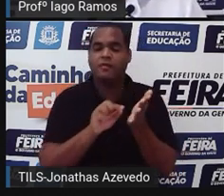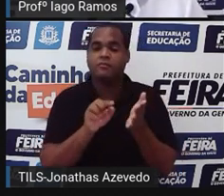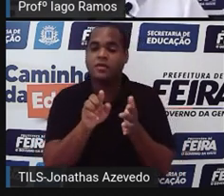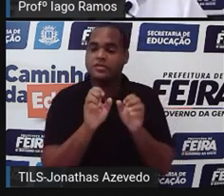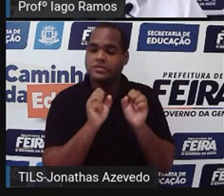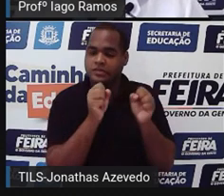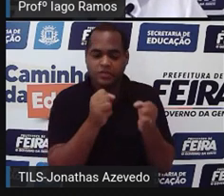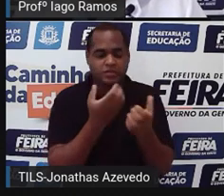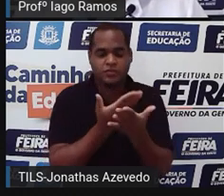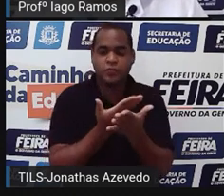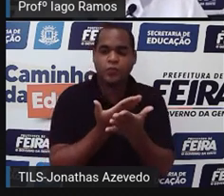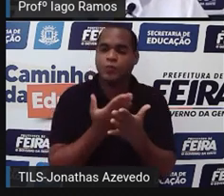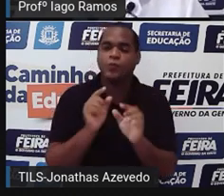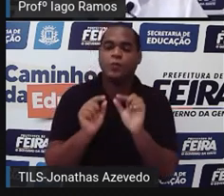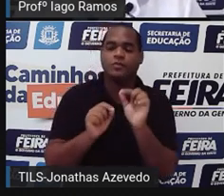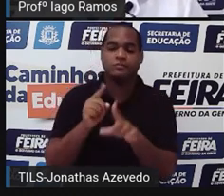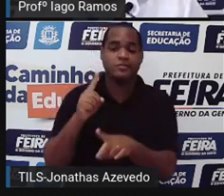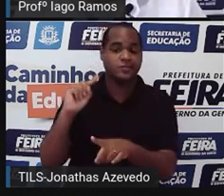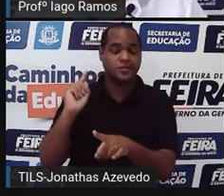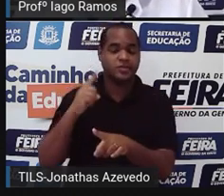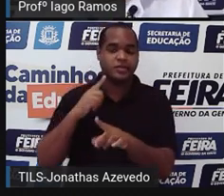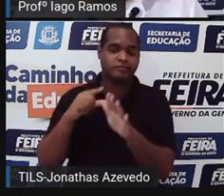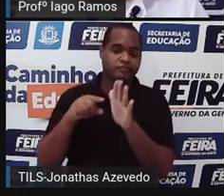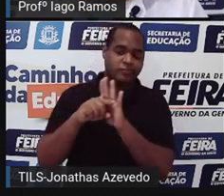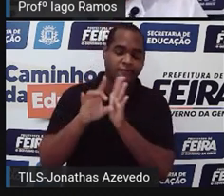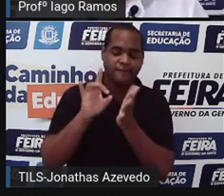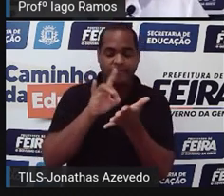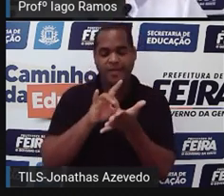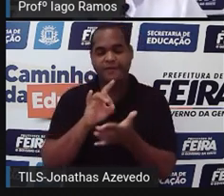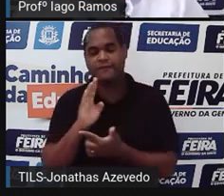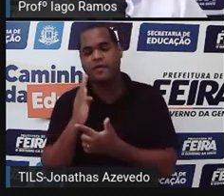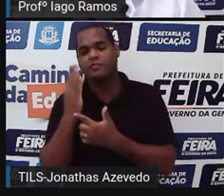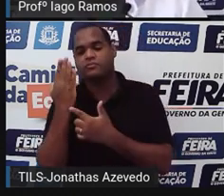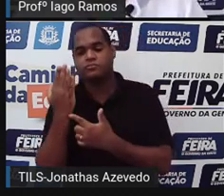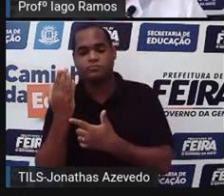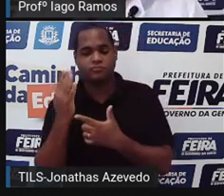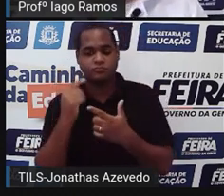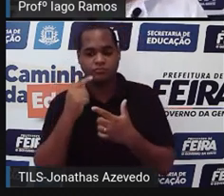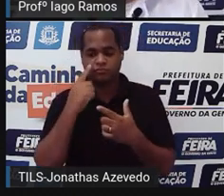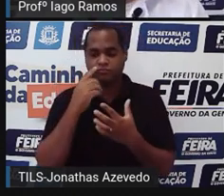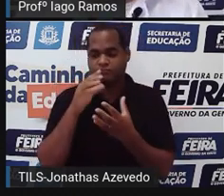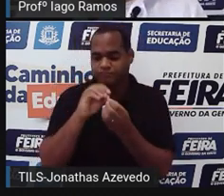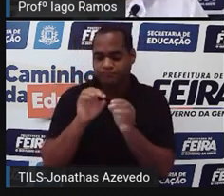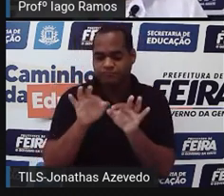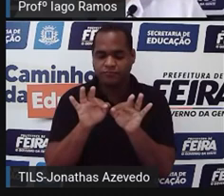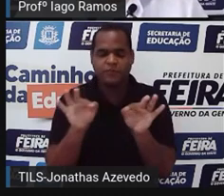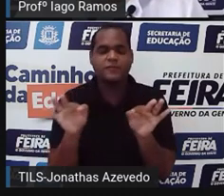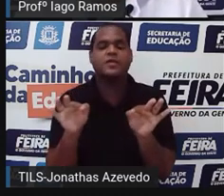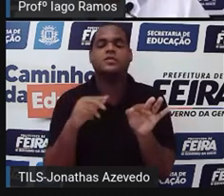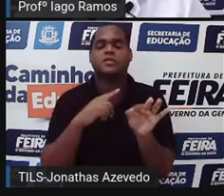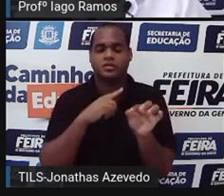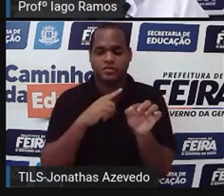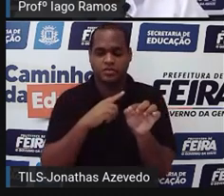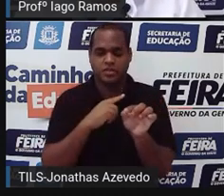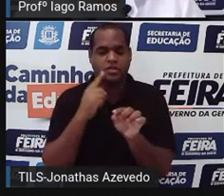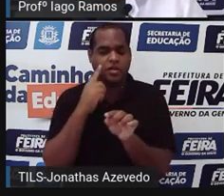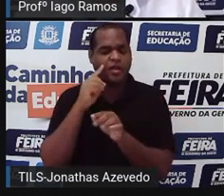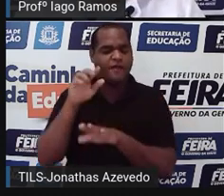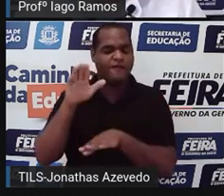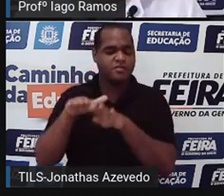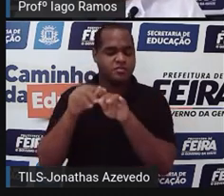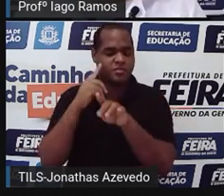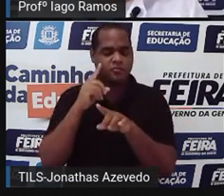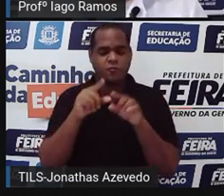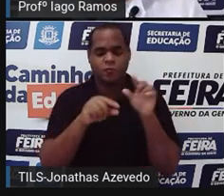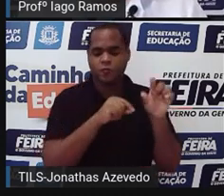tá bom? Perguntas, às vezes, verdadeiro ou falso, completar as frases, né? Às vezes, escolher